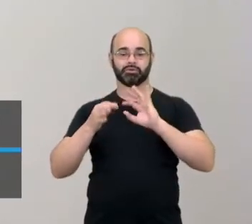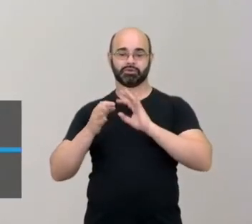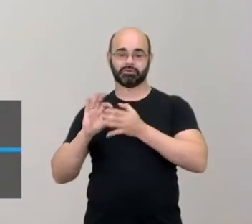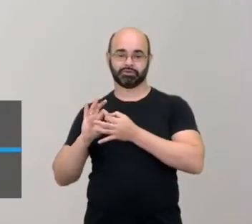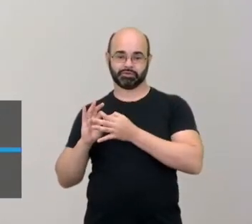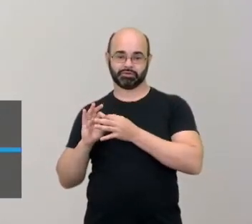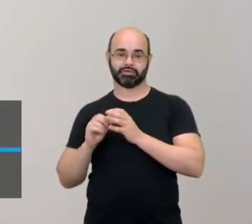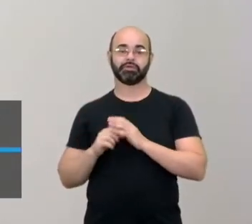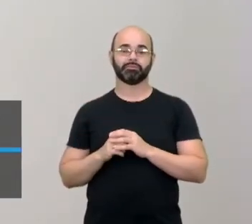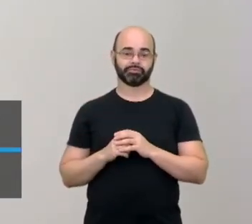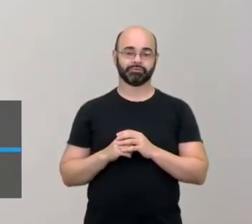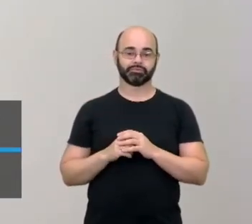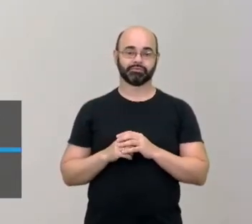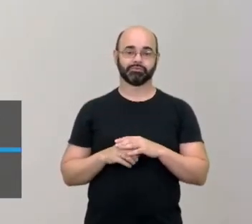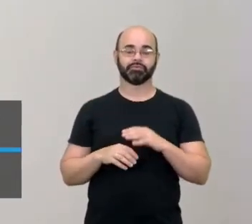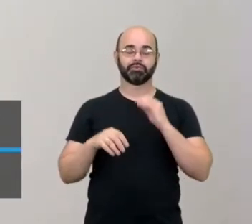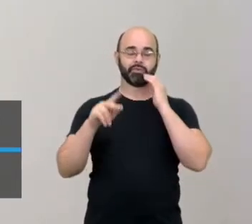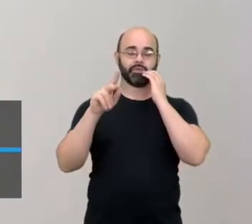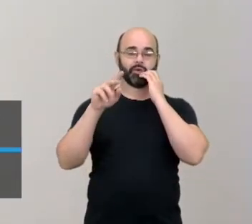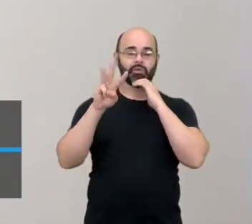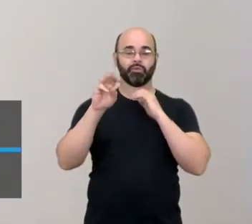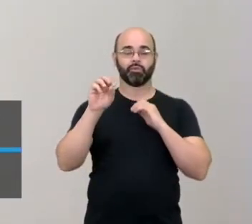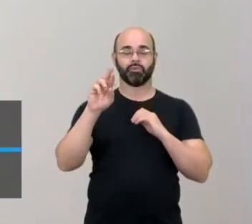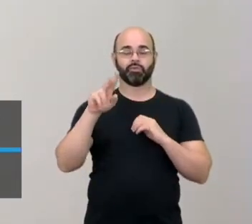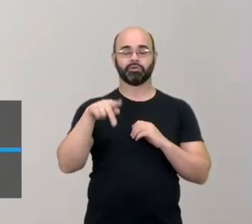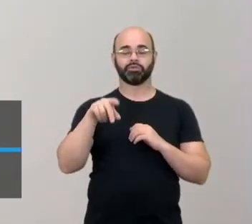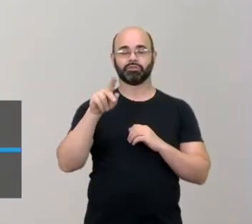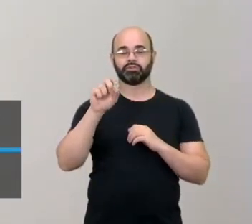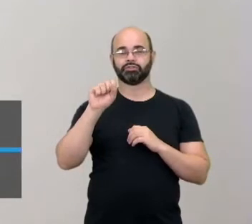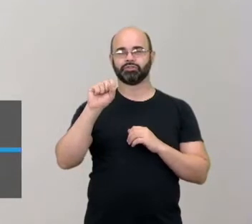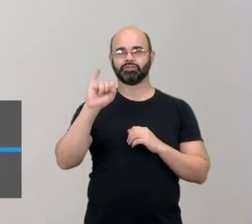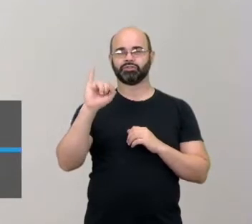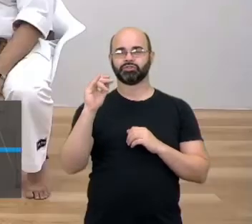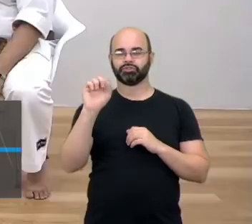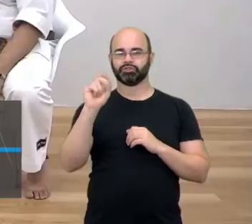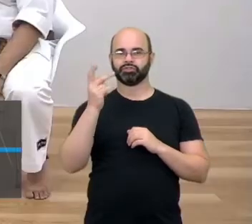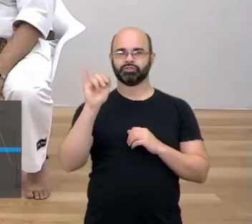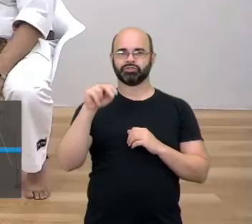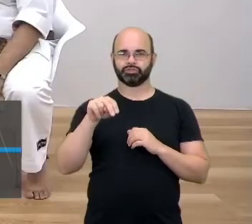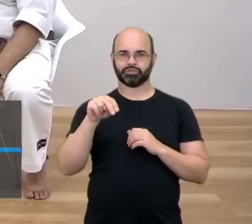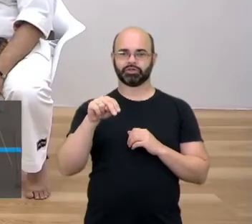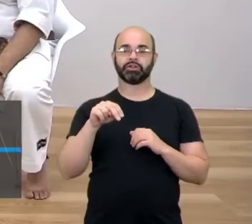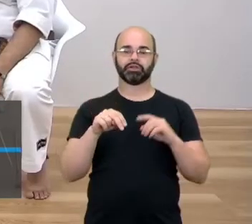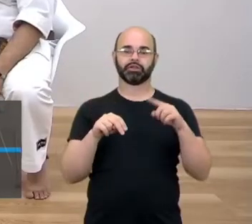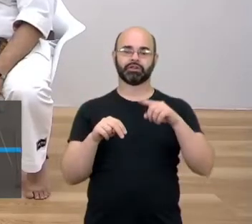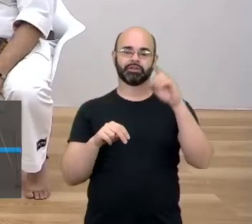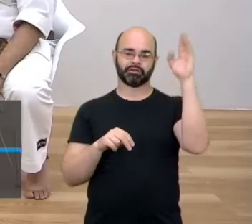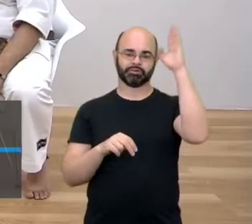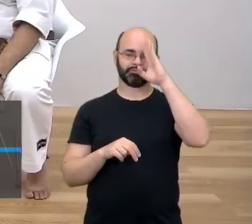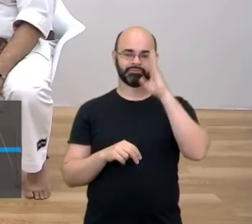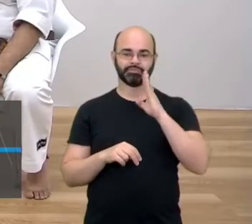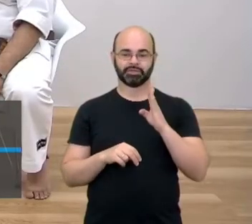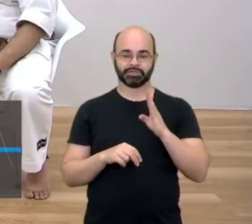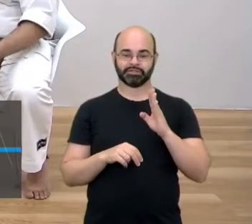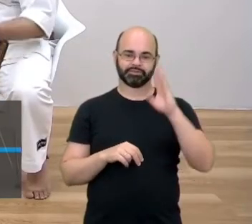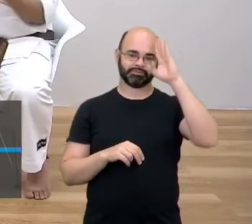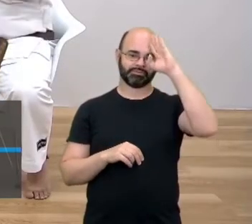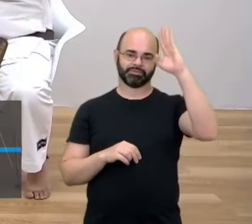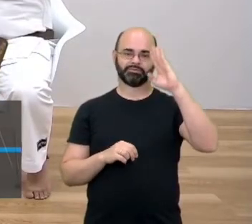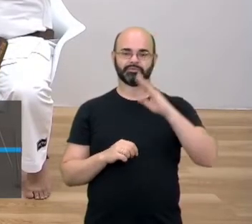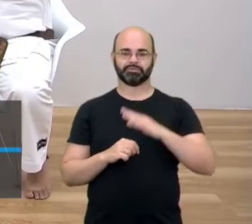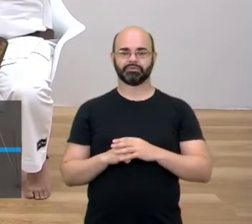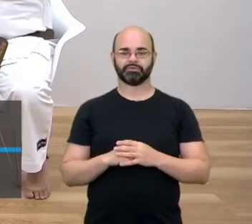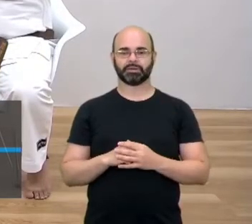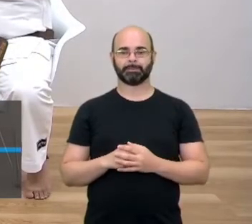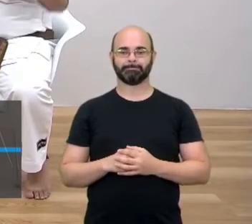O maior campeão mundial de Kyokushin do mundo é brasileiro. Olha que bacana. Ele foi o primeiro, o Chiham